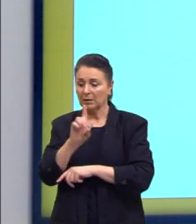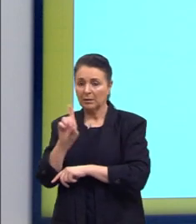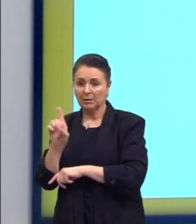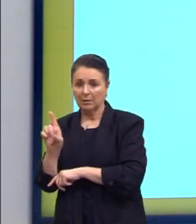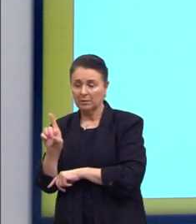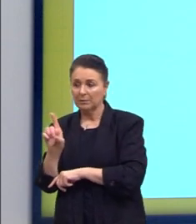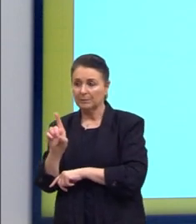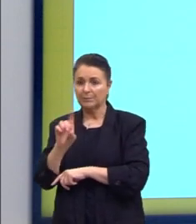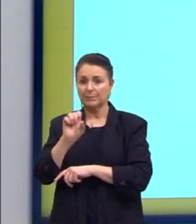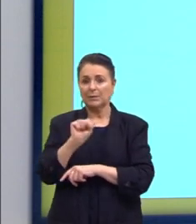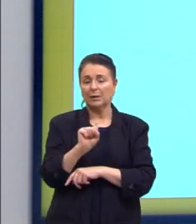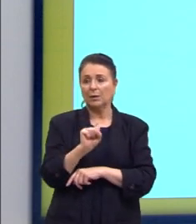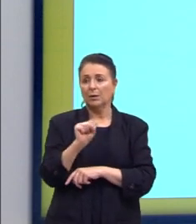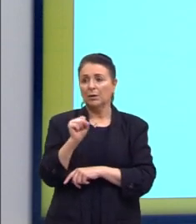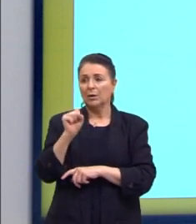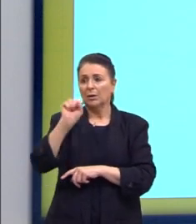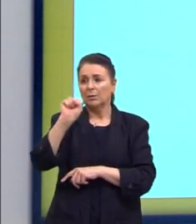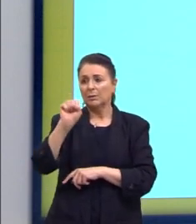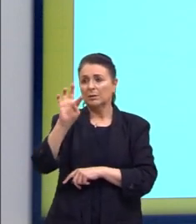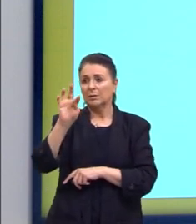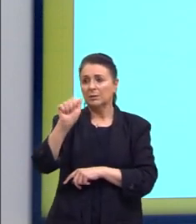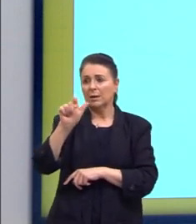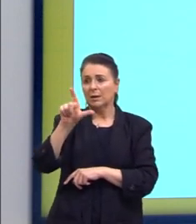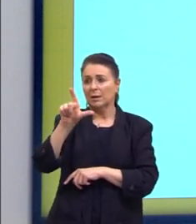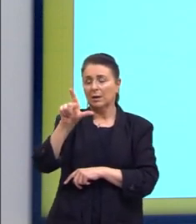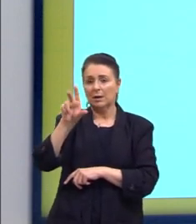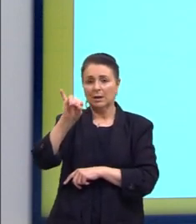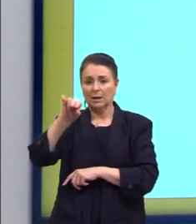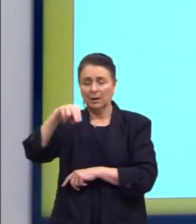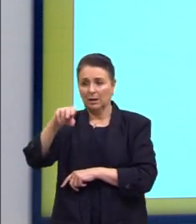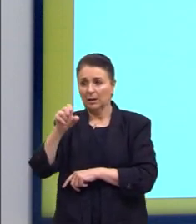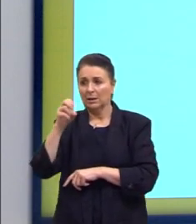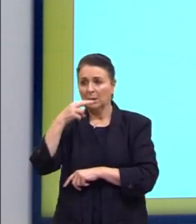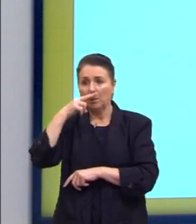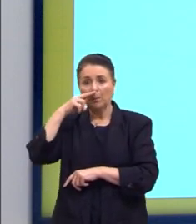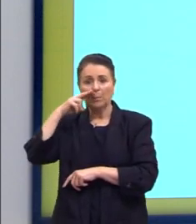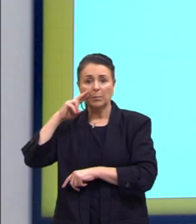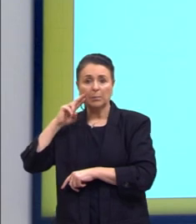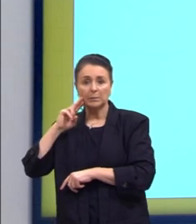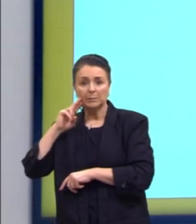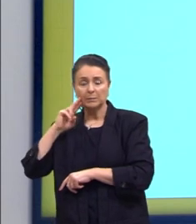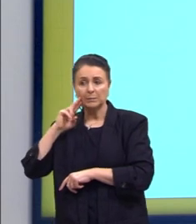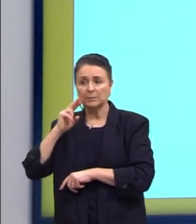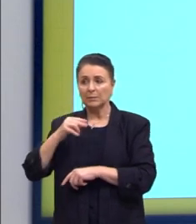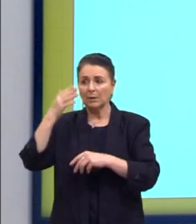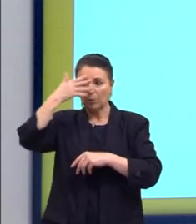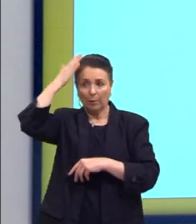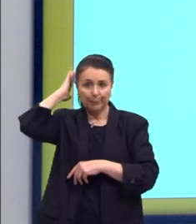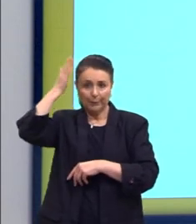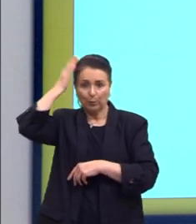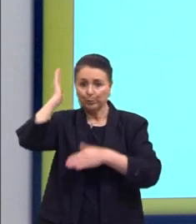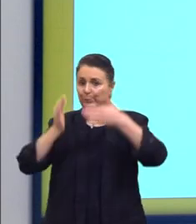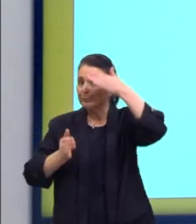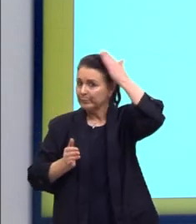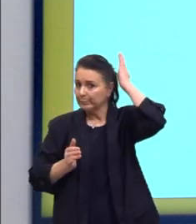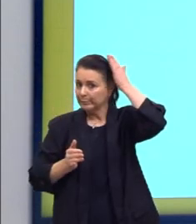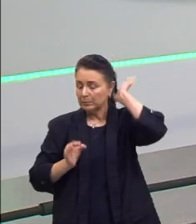é Stalin, com roupas militares, o seu bigodão e o cabelinho ali, bem penteadinho.